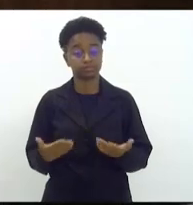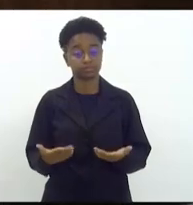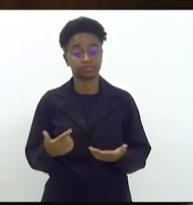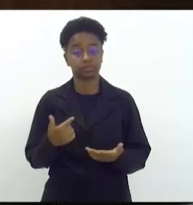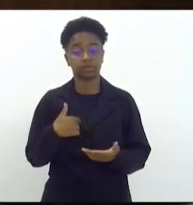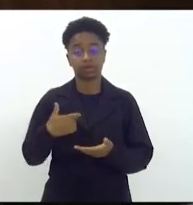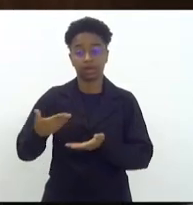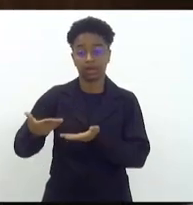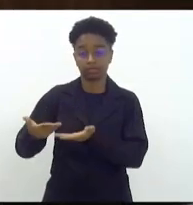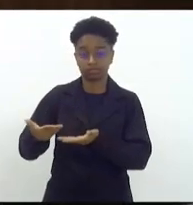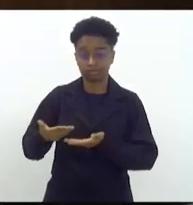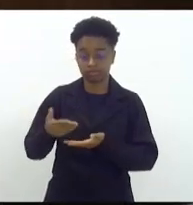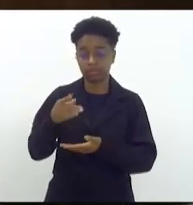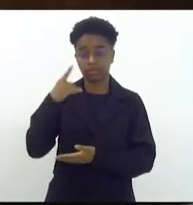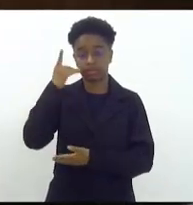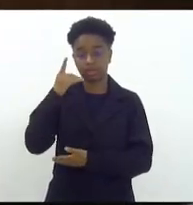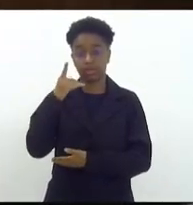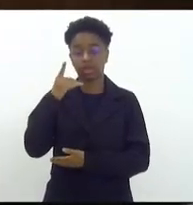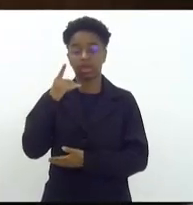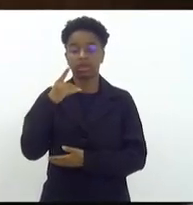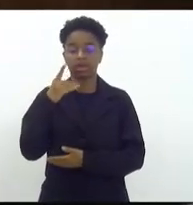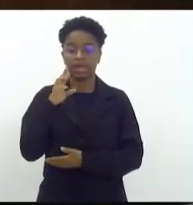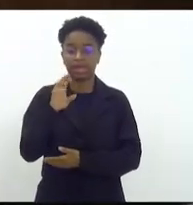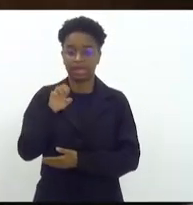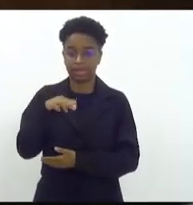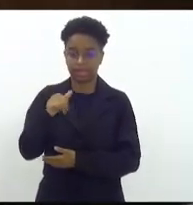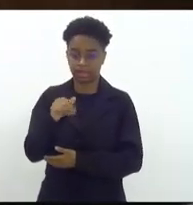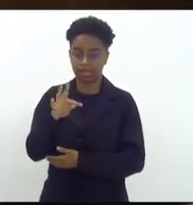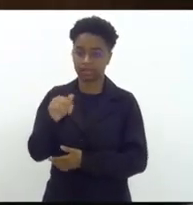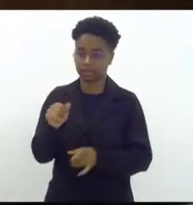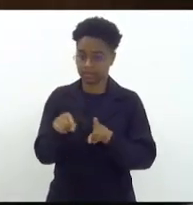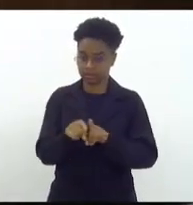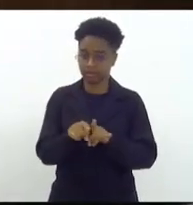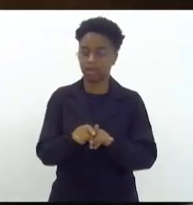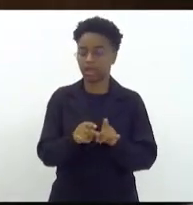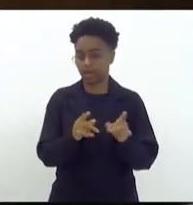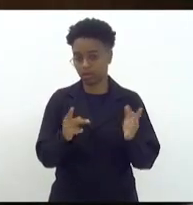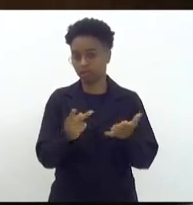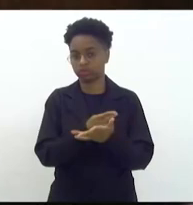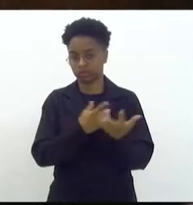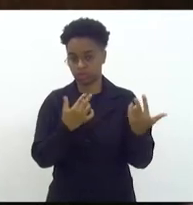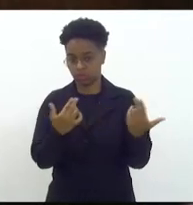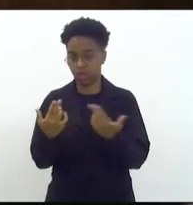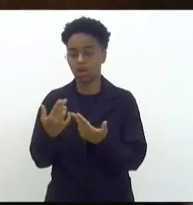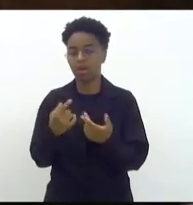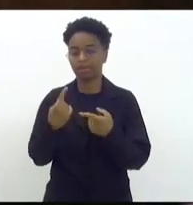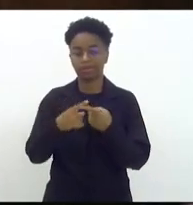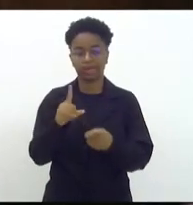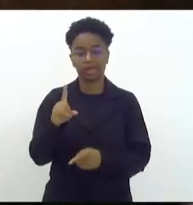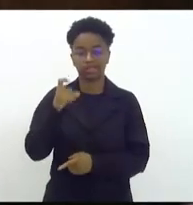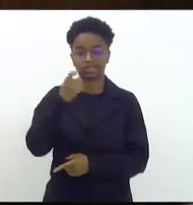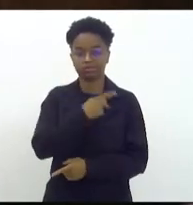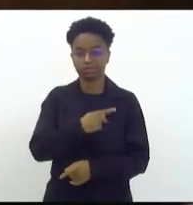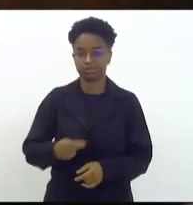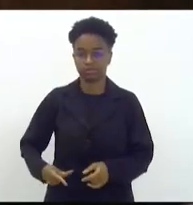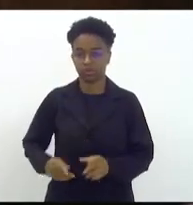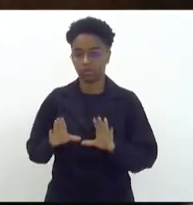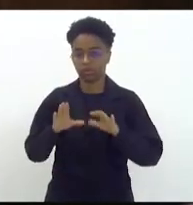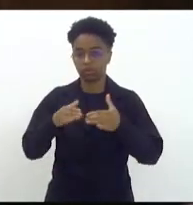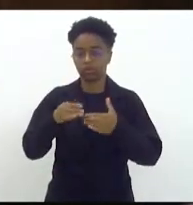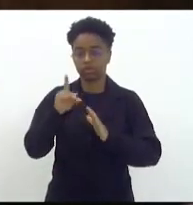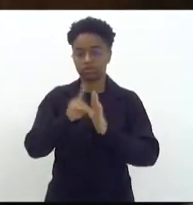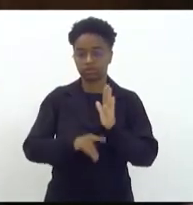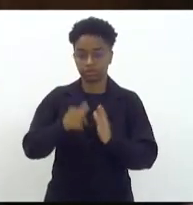deputada Renata também recebeu na condição de presidente da Comissão de Direitos da Mulher, o primeiro